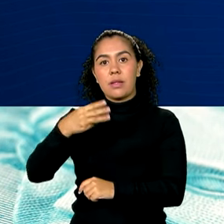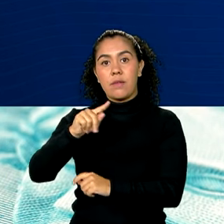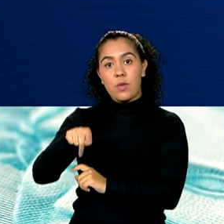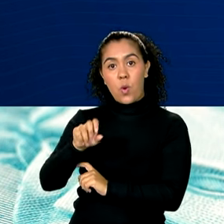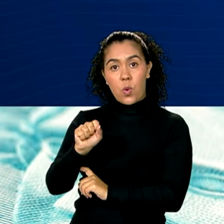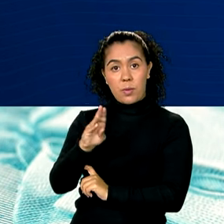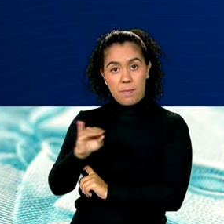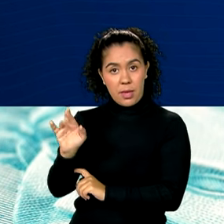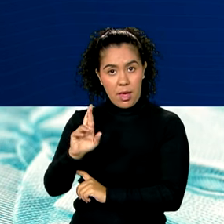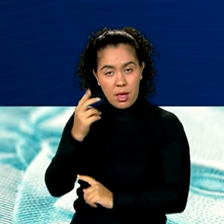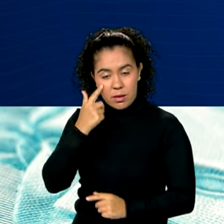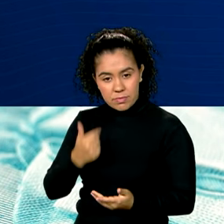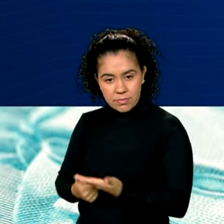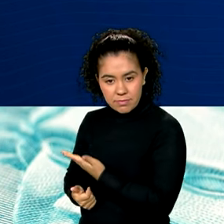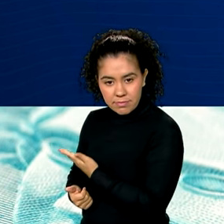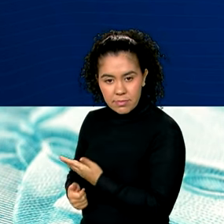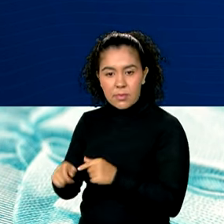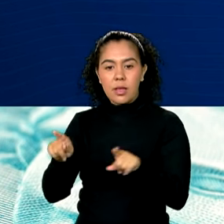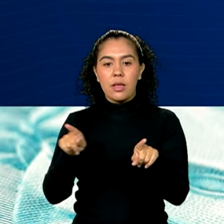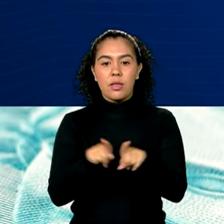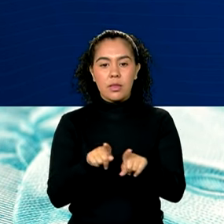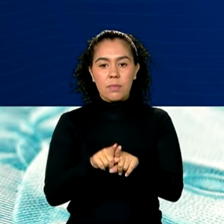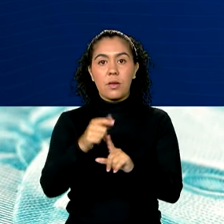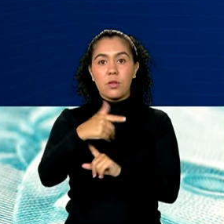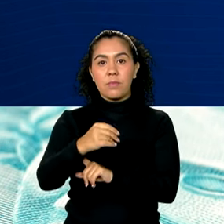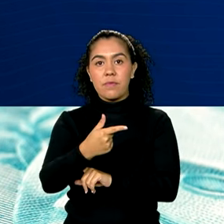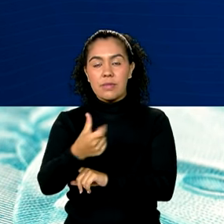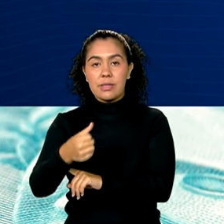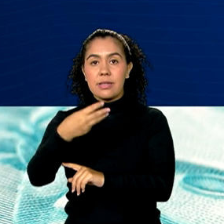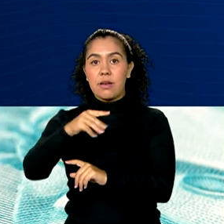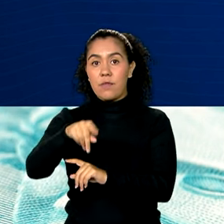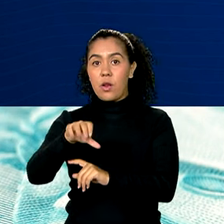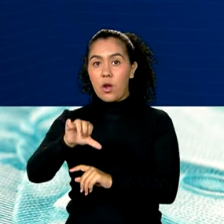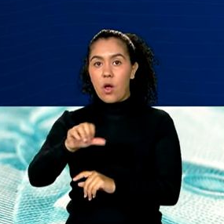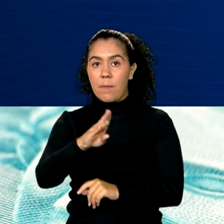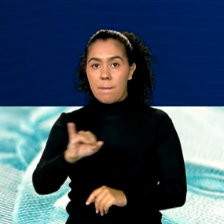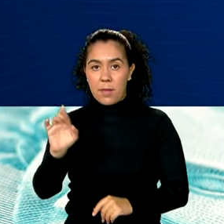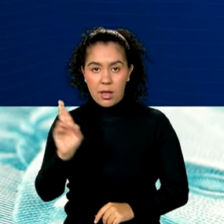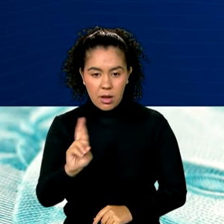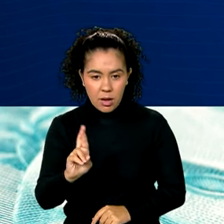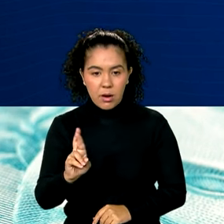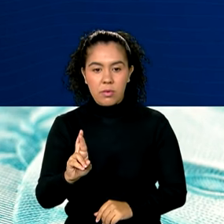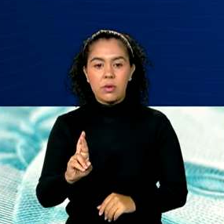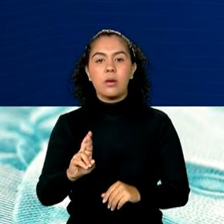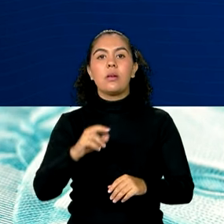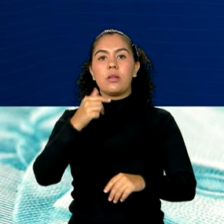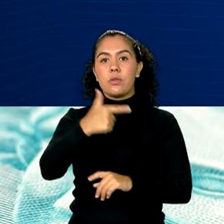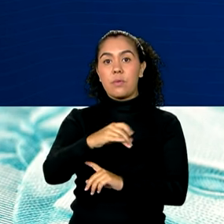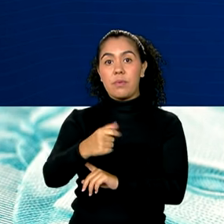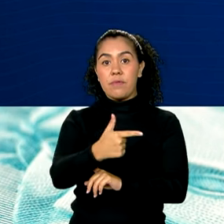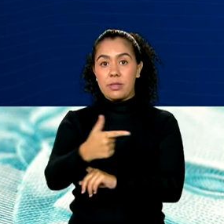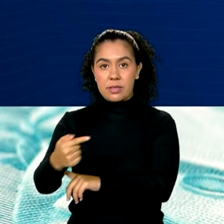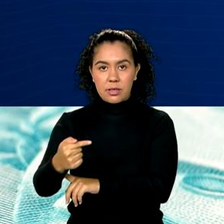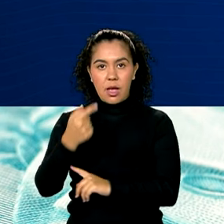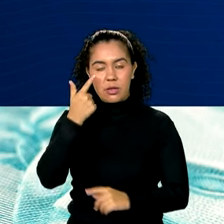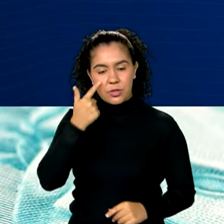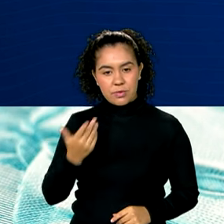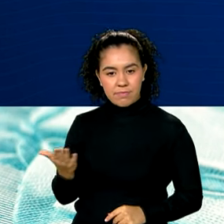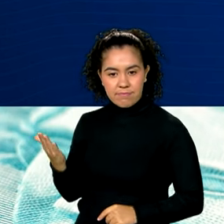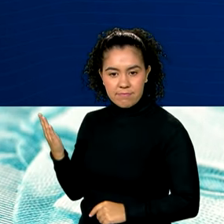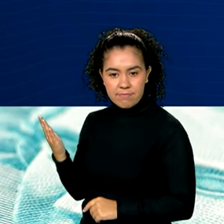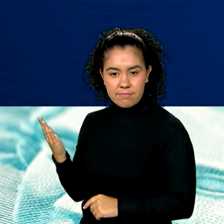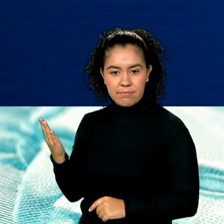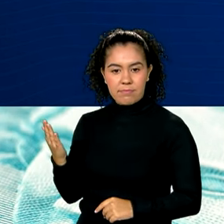,9 bilhões em 2026, R$ 4 bilhões em 2027 e R 4,1 bilhões em